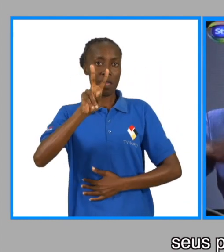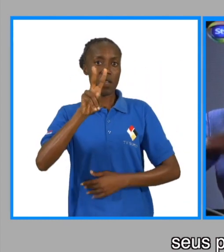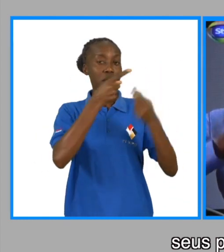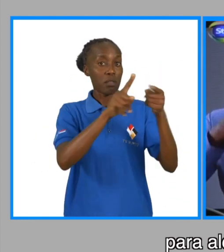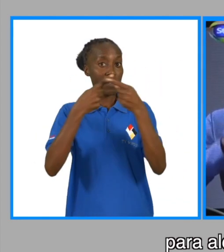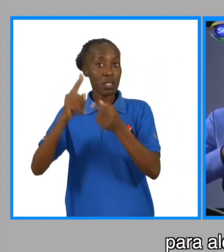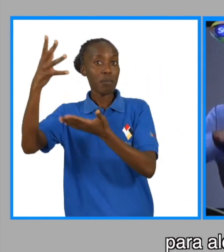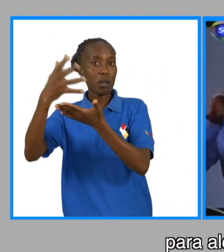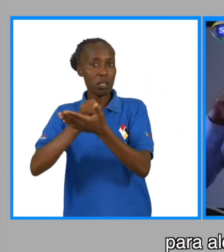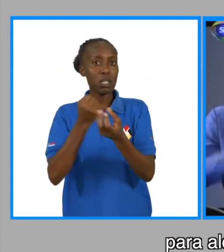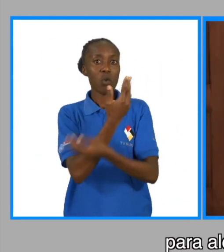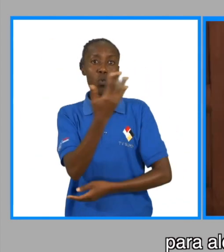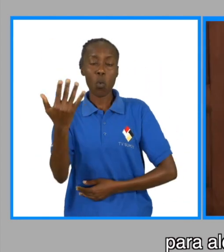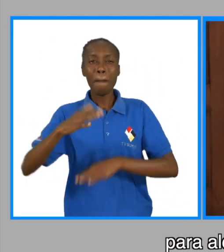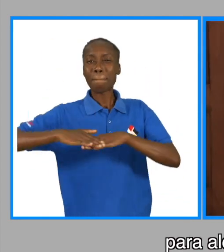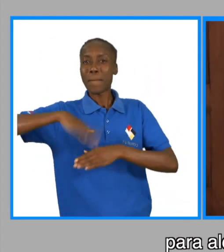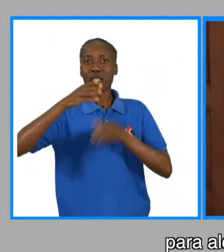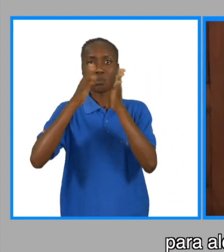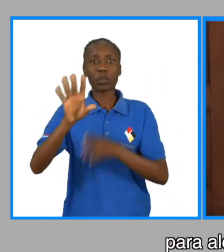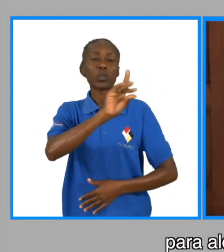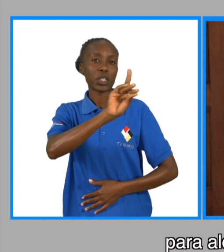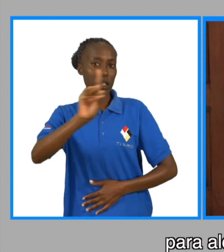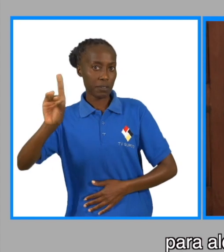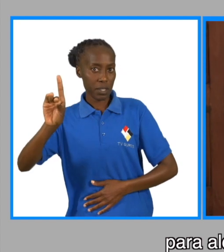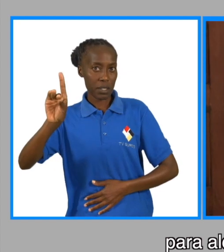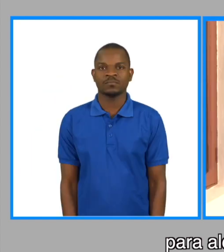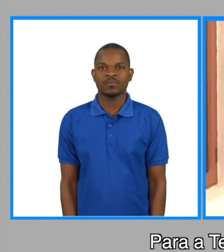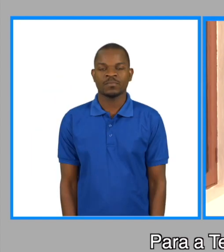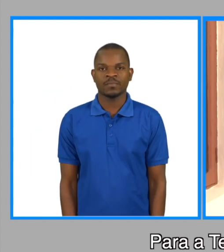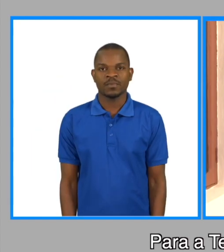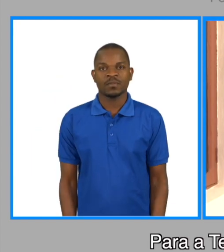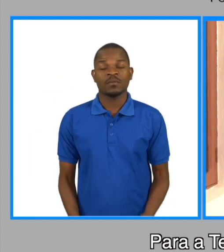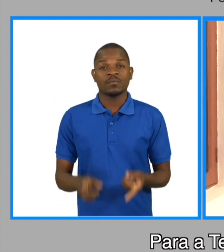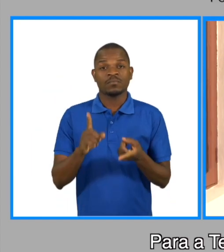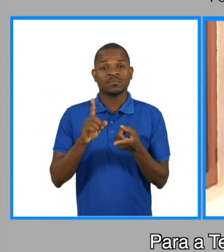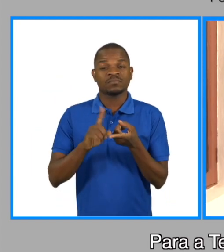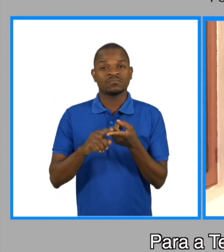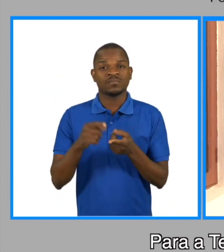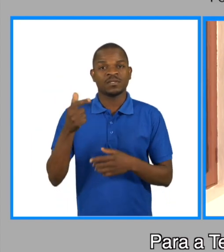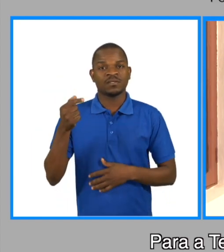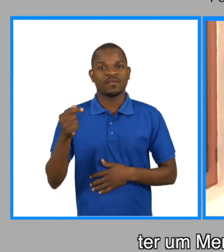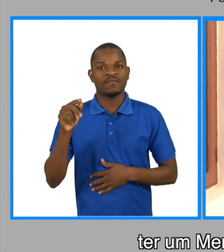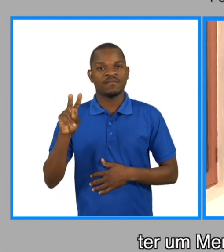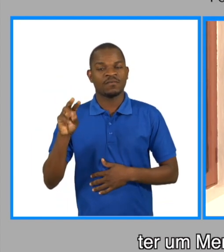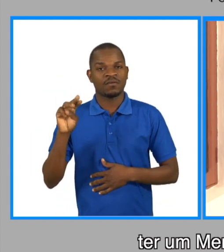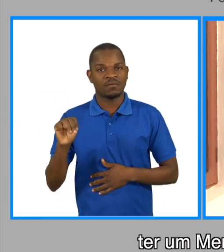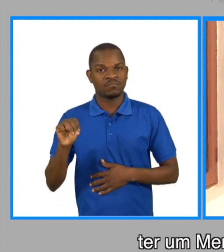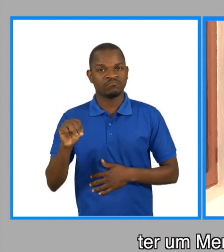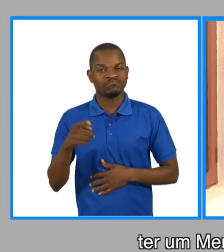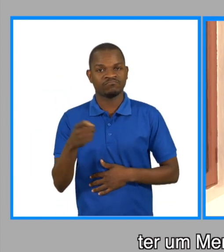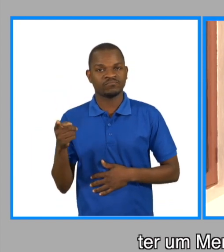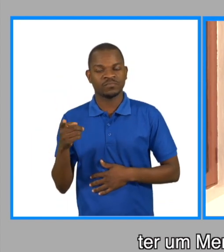televisivos para alcançar maior número de pessoas com deficiência. Para a televisão de Moçambique ter